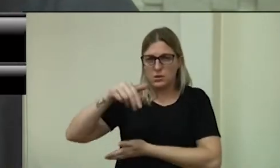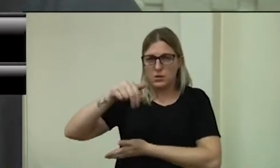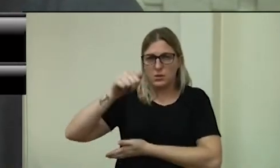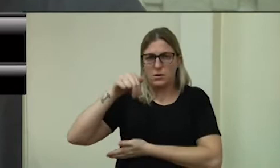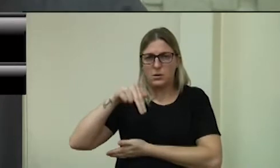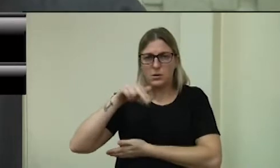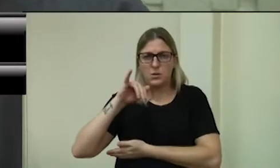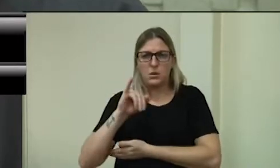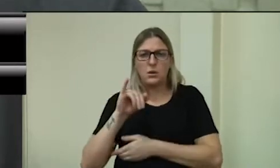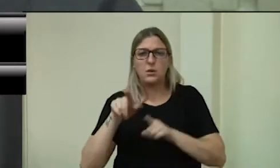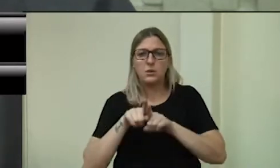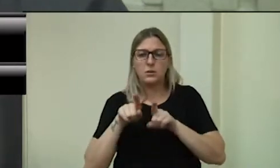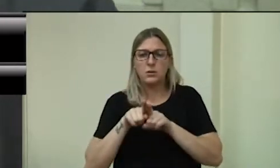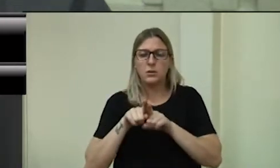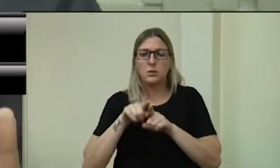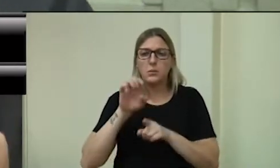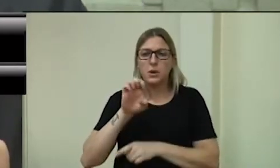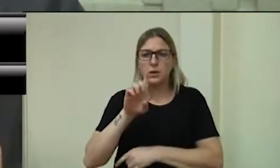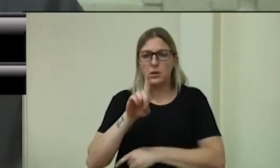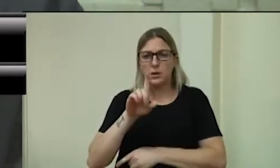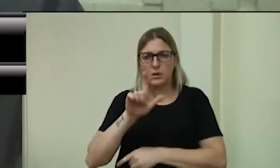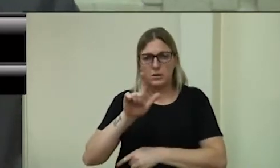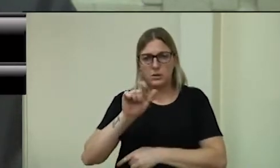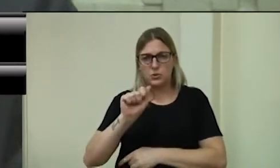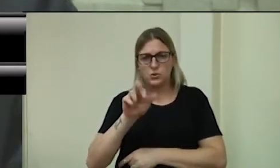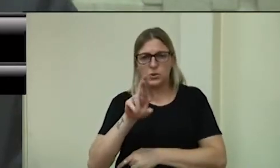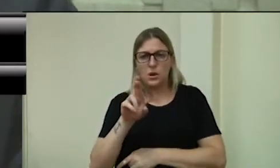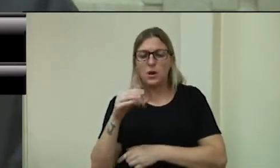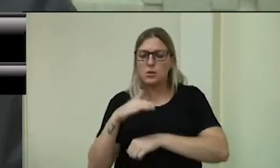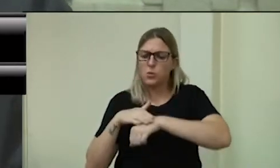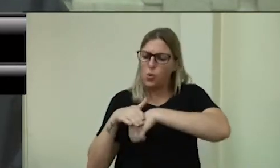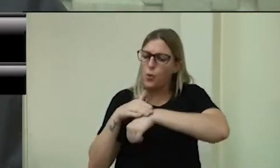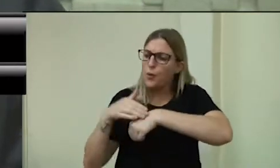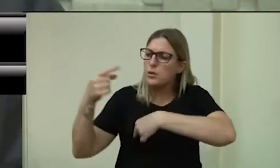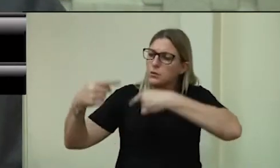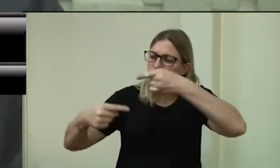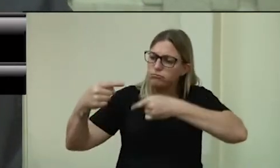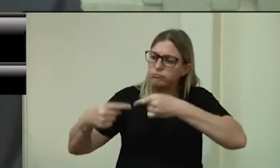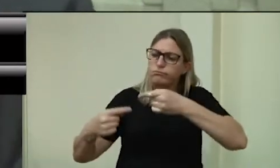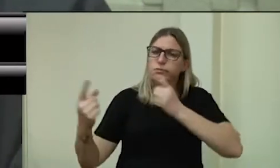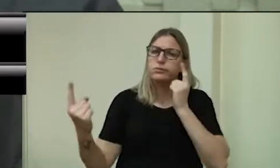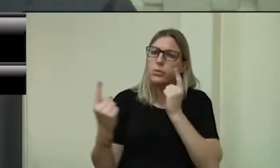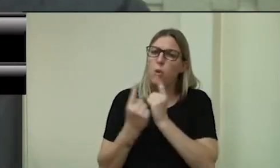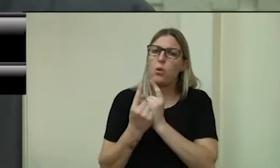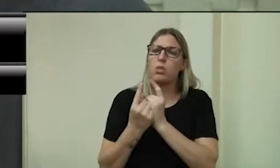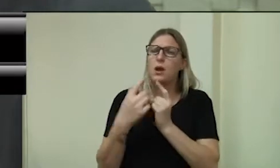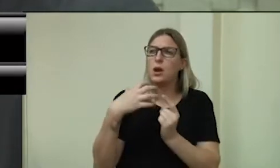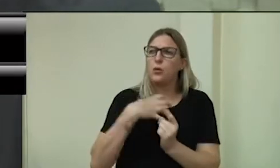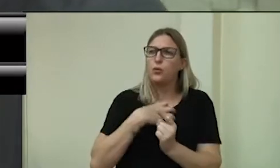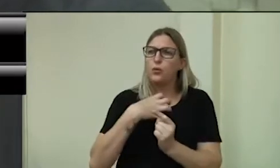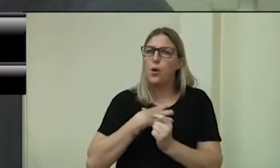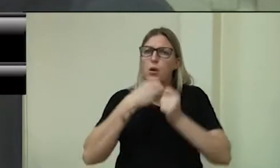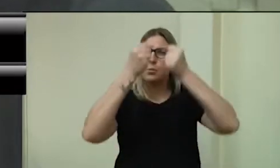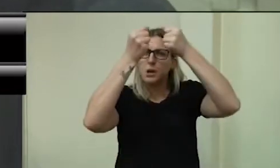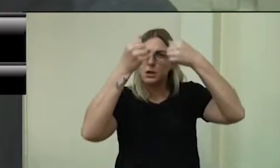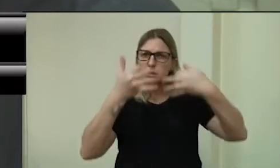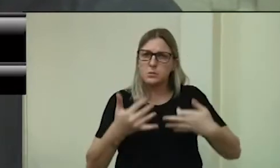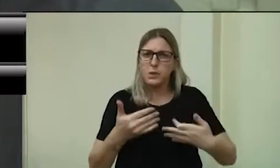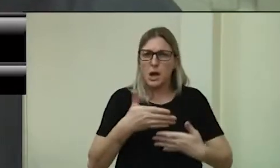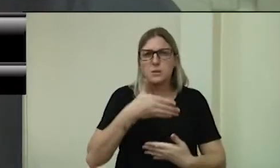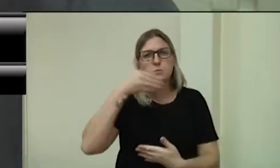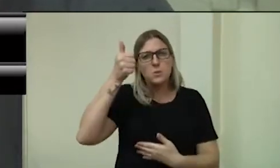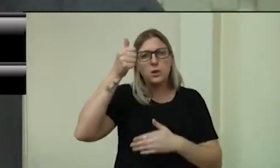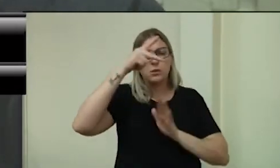para que pudessem conversar e achar uma forma de melhor explicitar o projeto para toda a comunidade